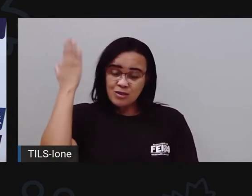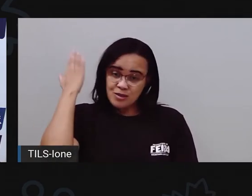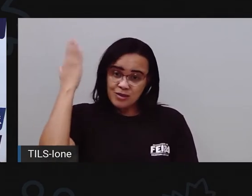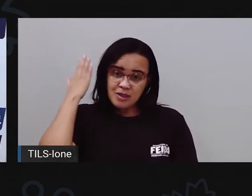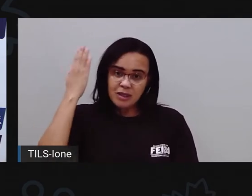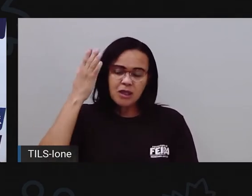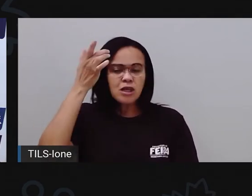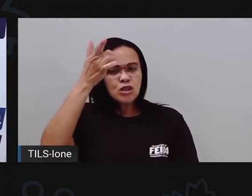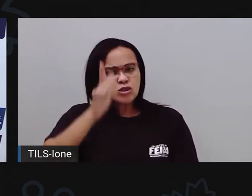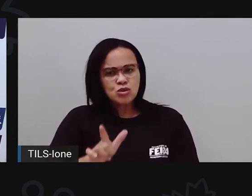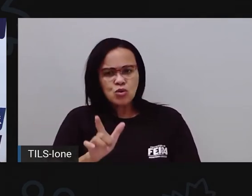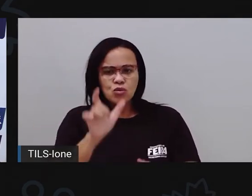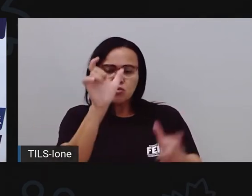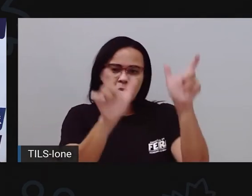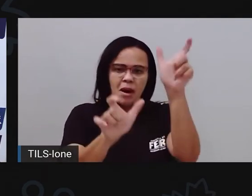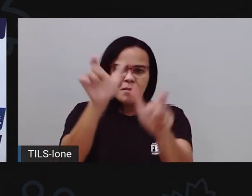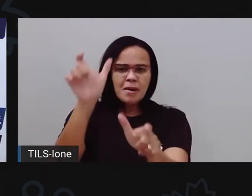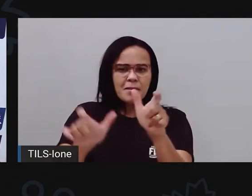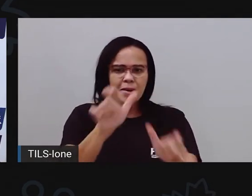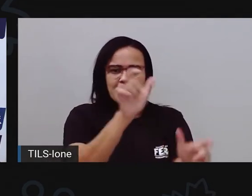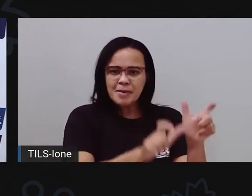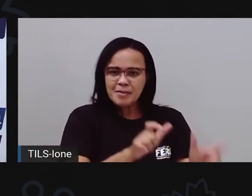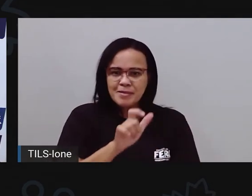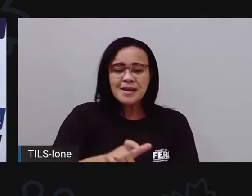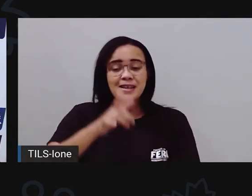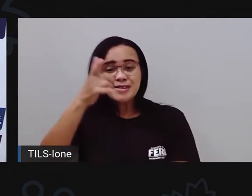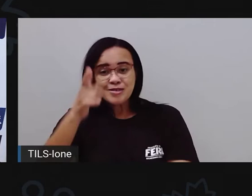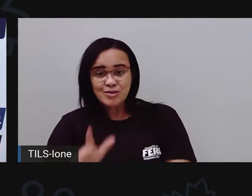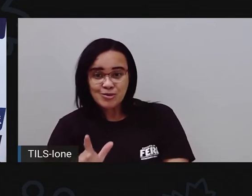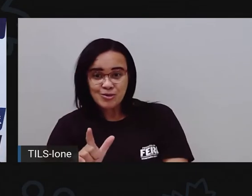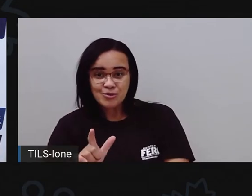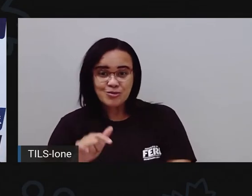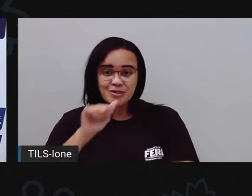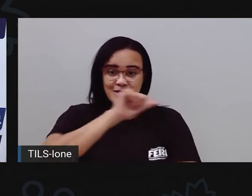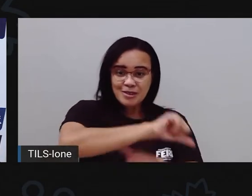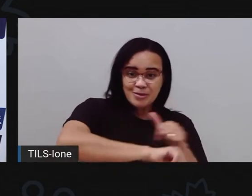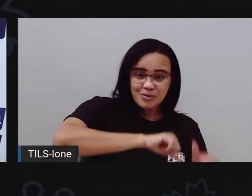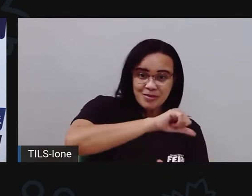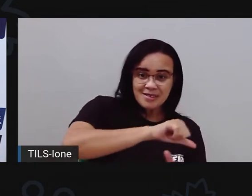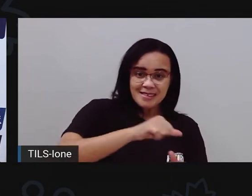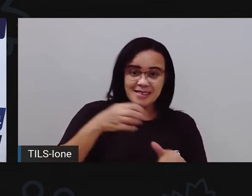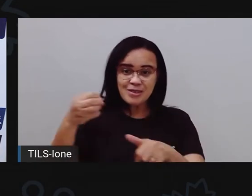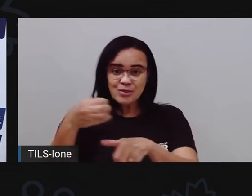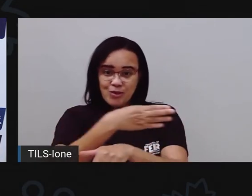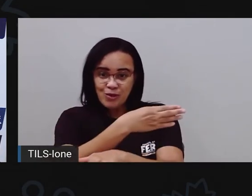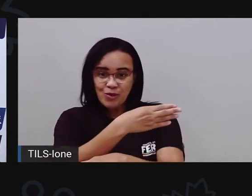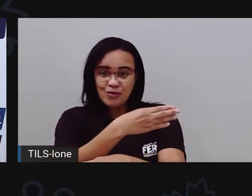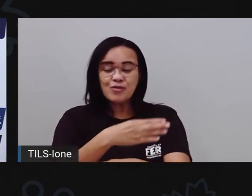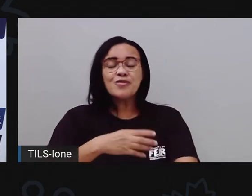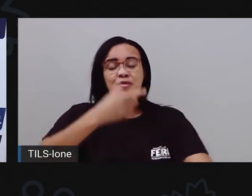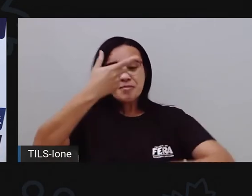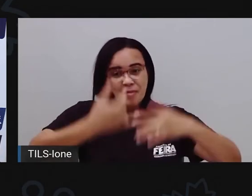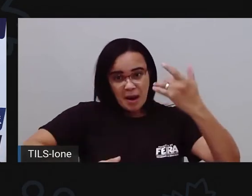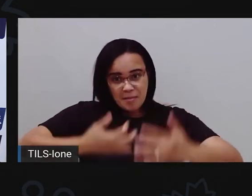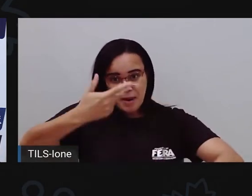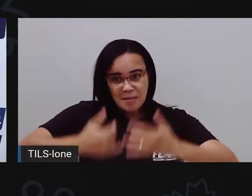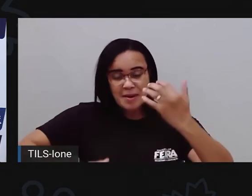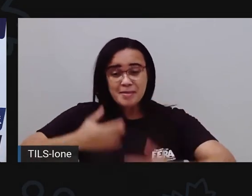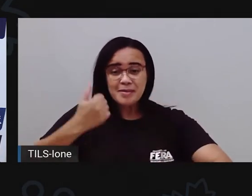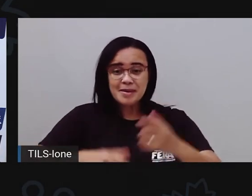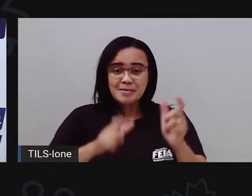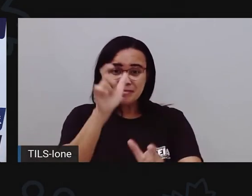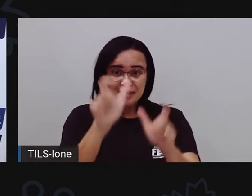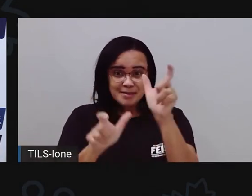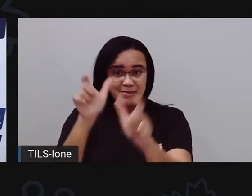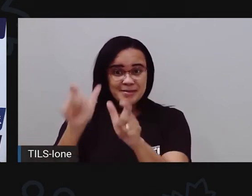os personagens, né? A cada momento ia entrando um novo personagem e a ia falando novamente o nome dele. E a Pró